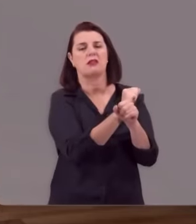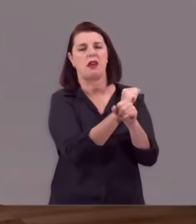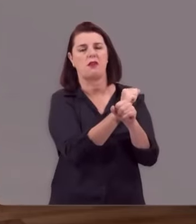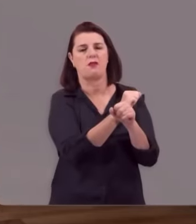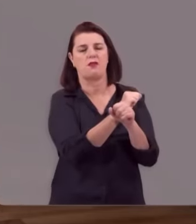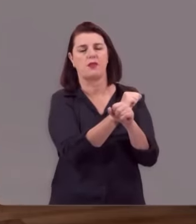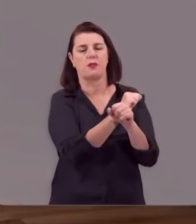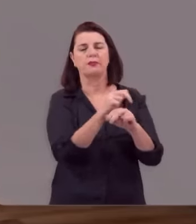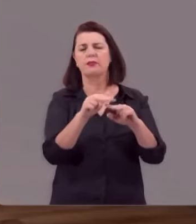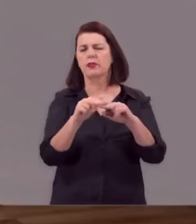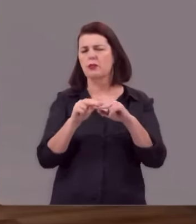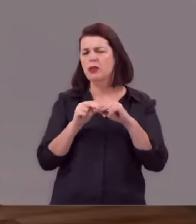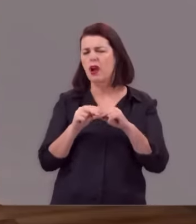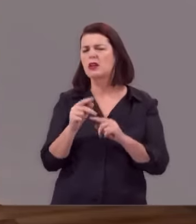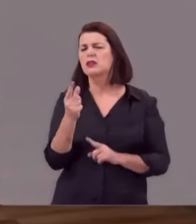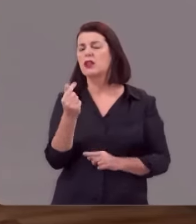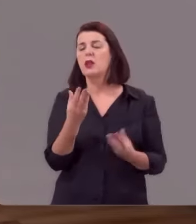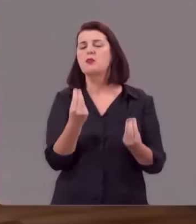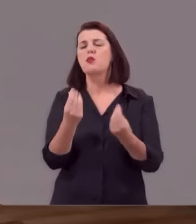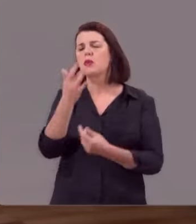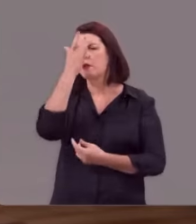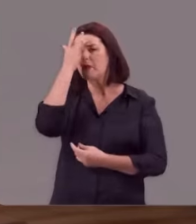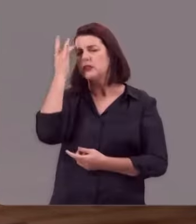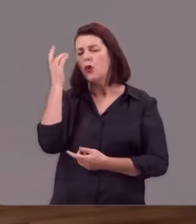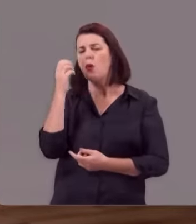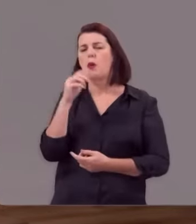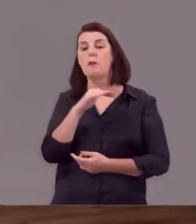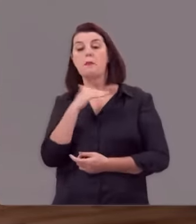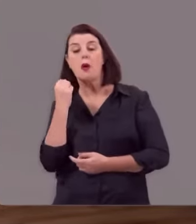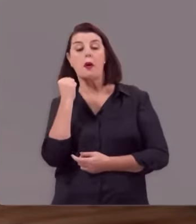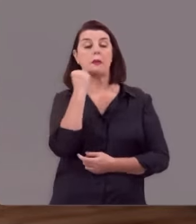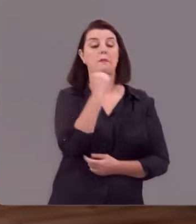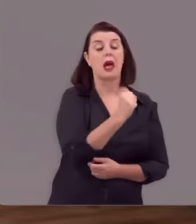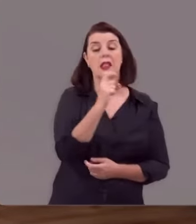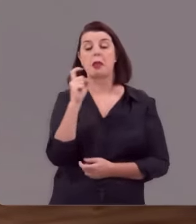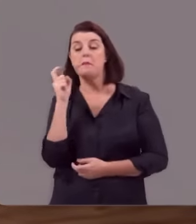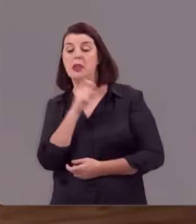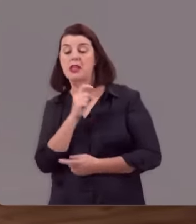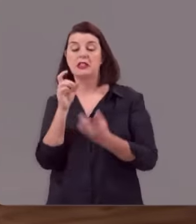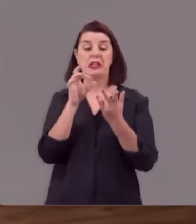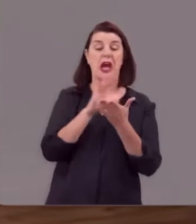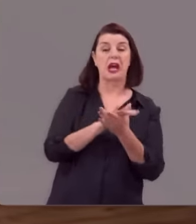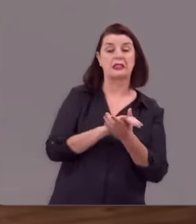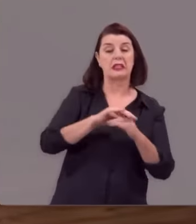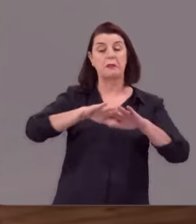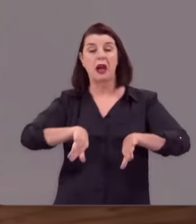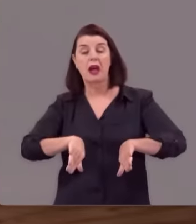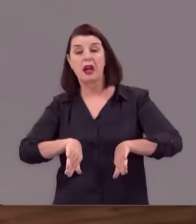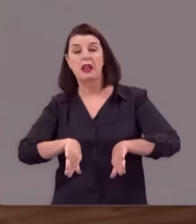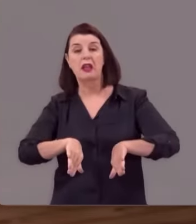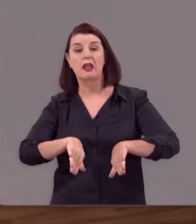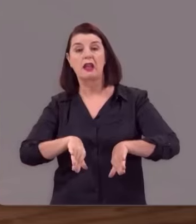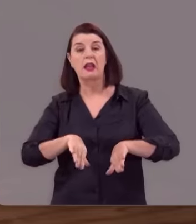Por amor ao dinheiro, muitas pessoas morrem, matam, mentem, casam, descasam,